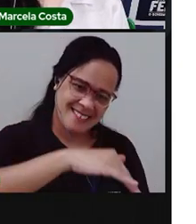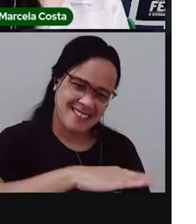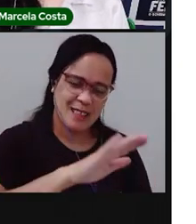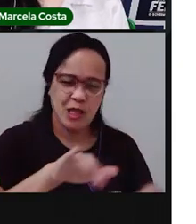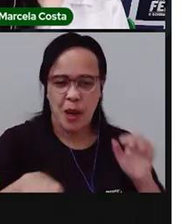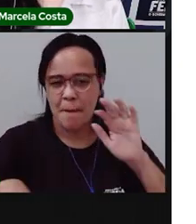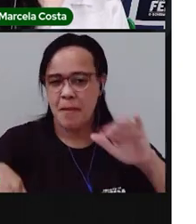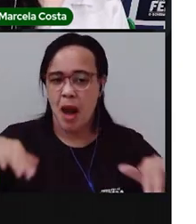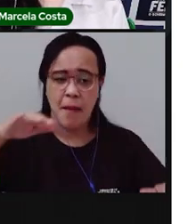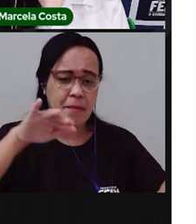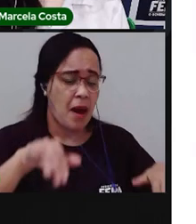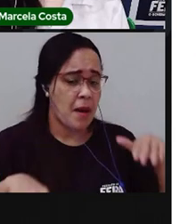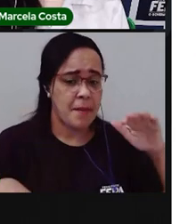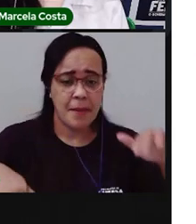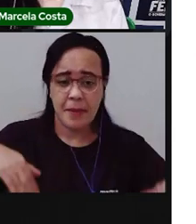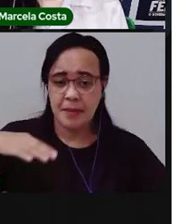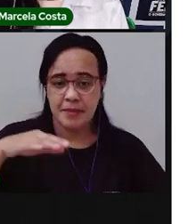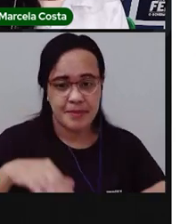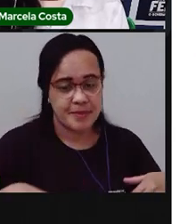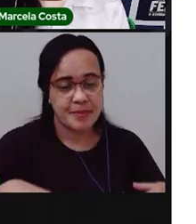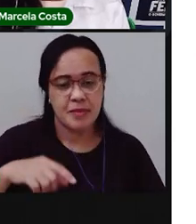Começa com que letra?